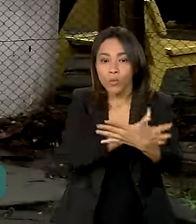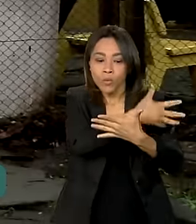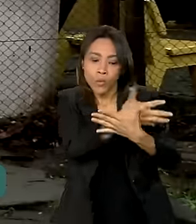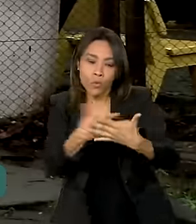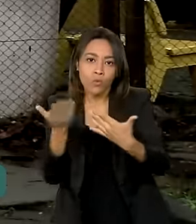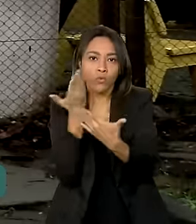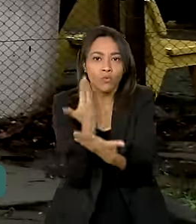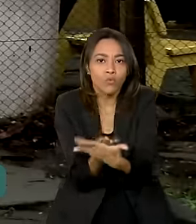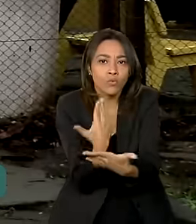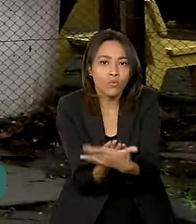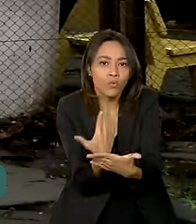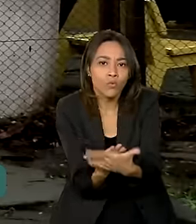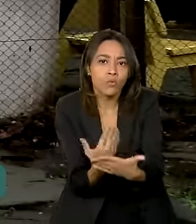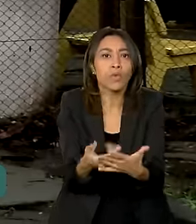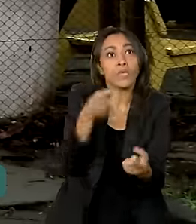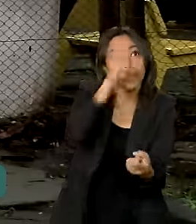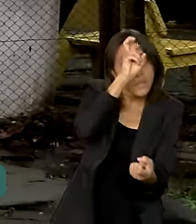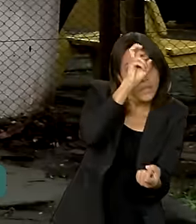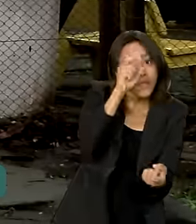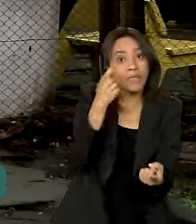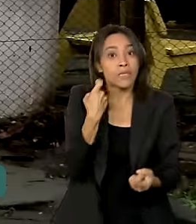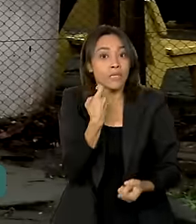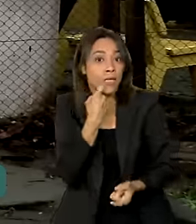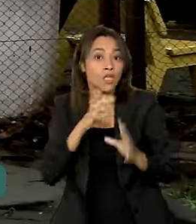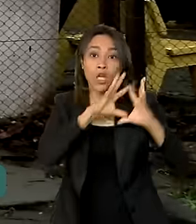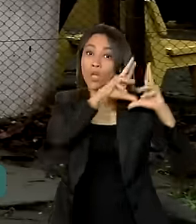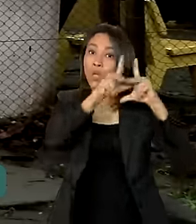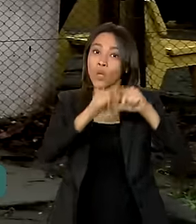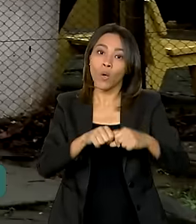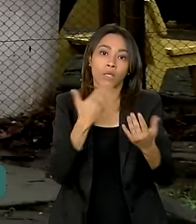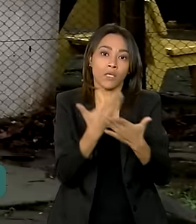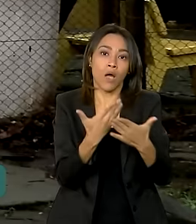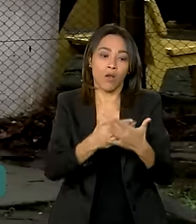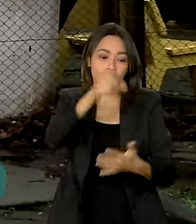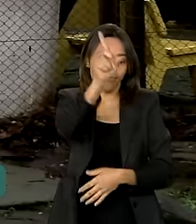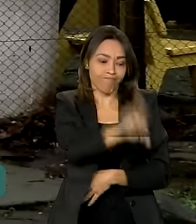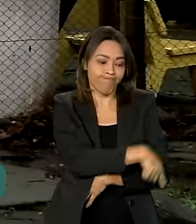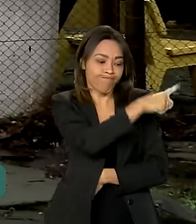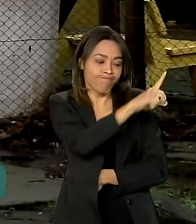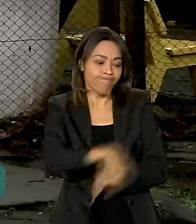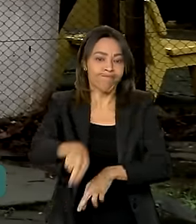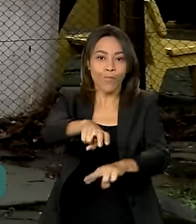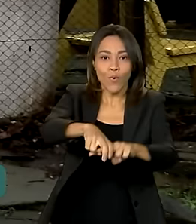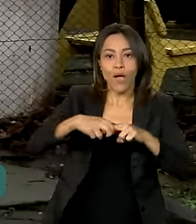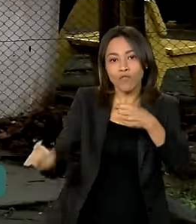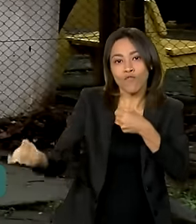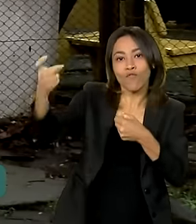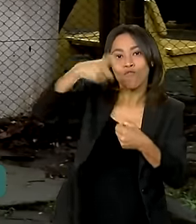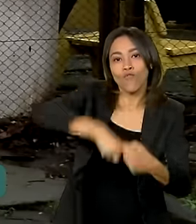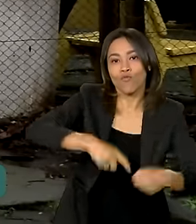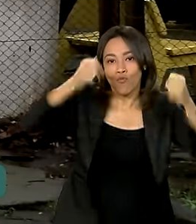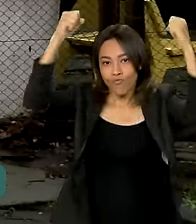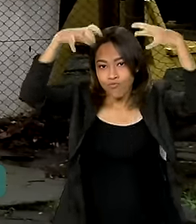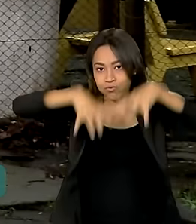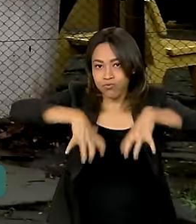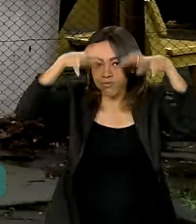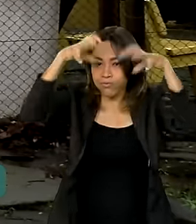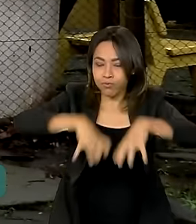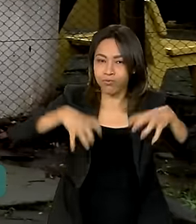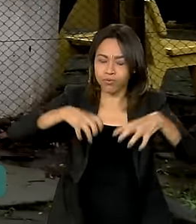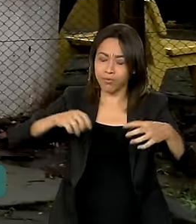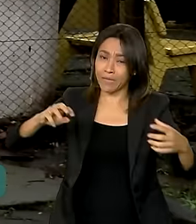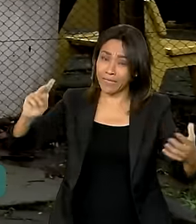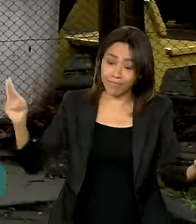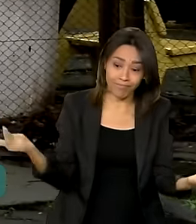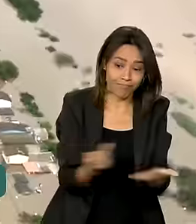Na quinta e sexta-feira, todas as aulas foram suspensas por causa da volta da chuva e dos novos